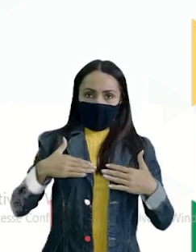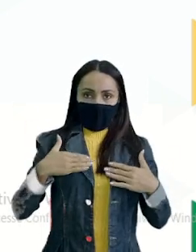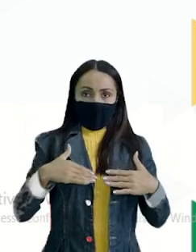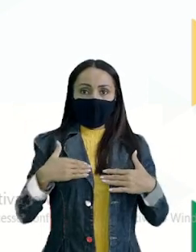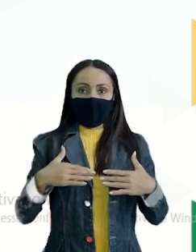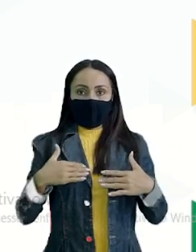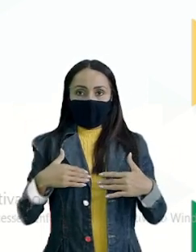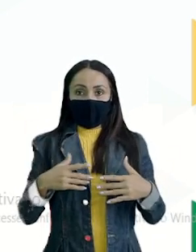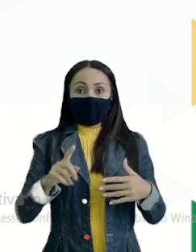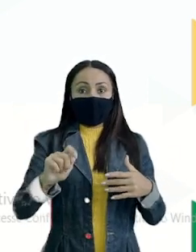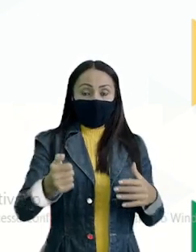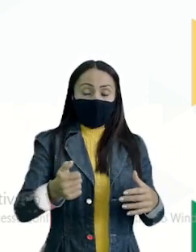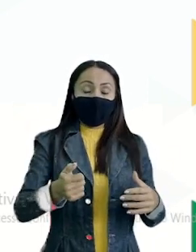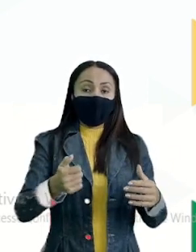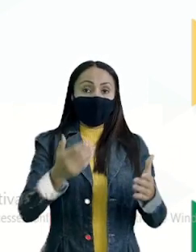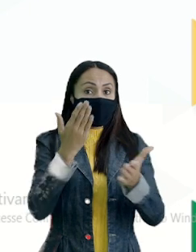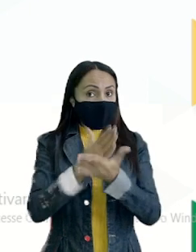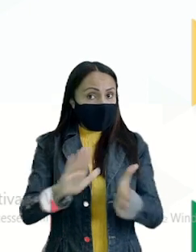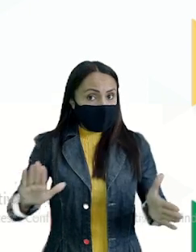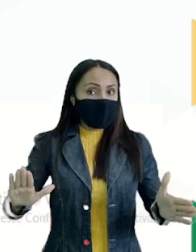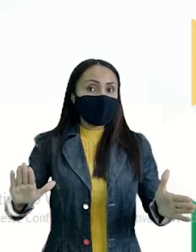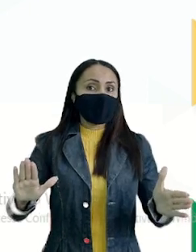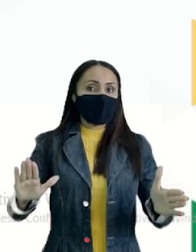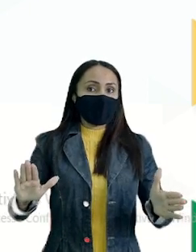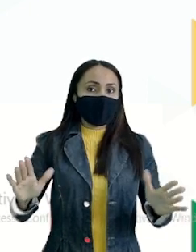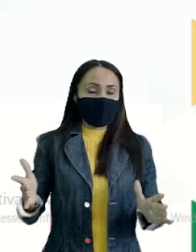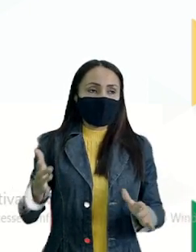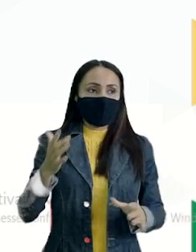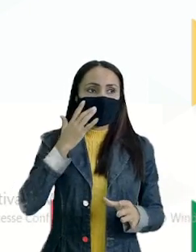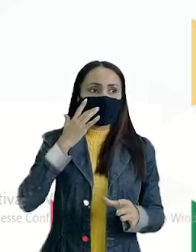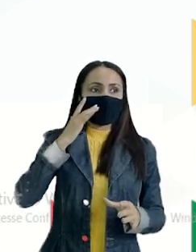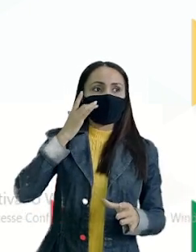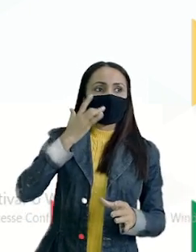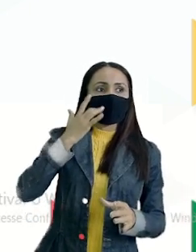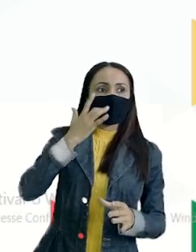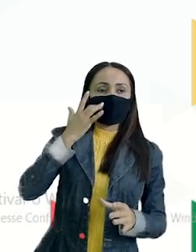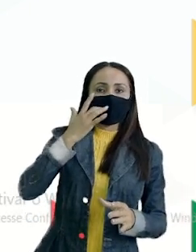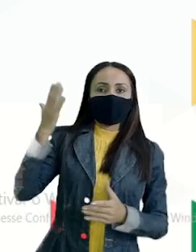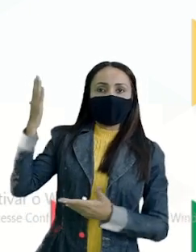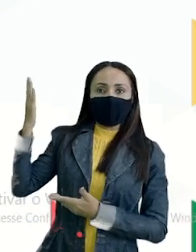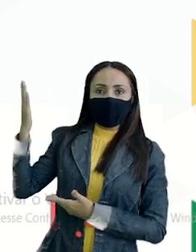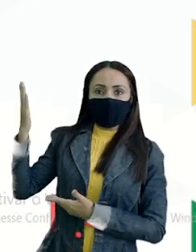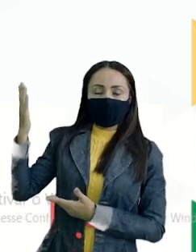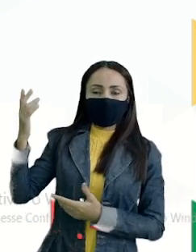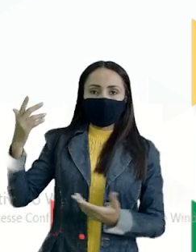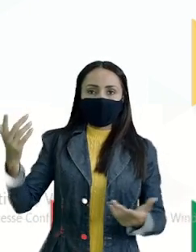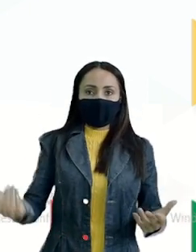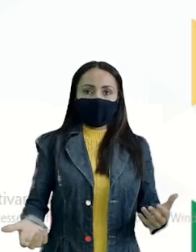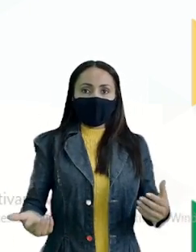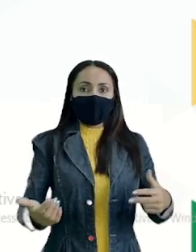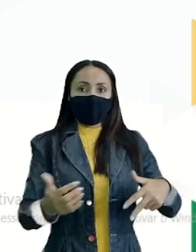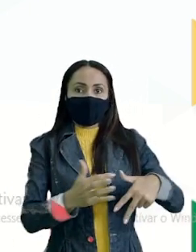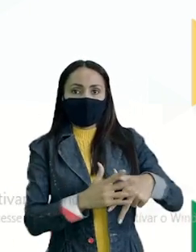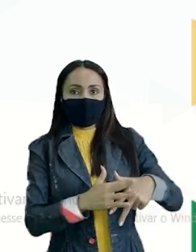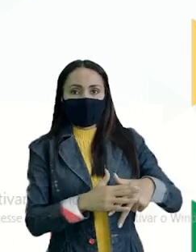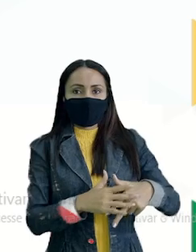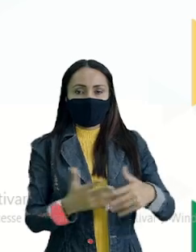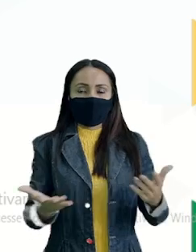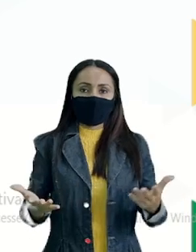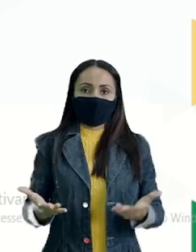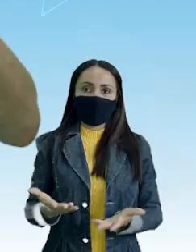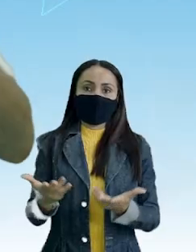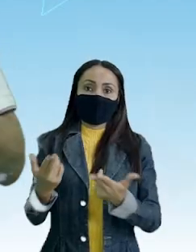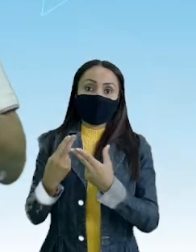está no dentista E diz Calma O dentista diz Calma Vai acabar Como paciente Seja paciente